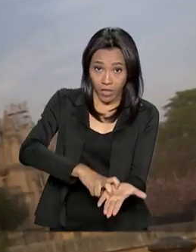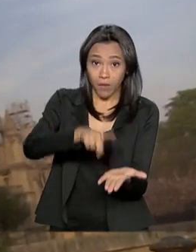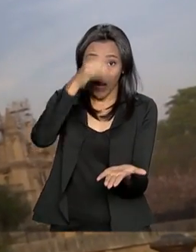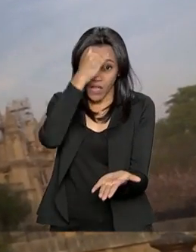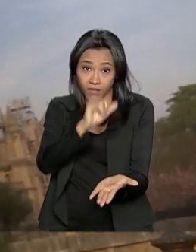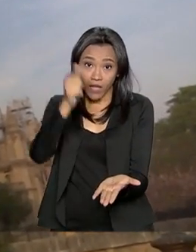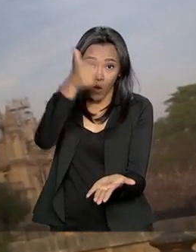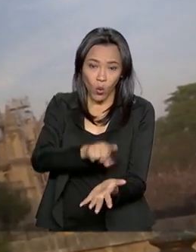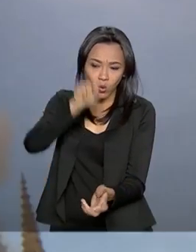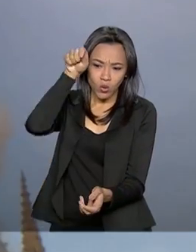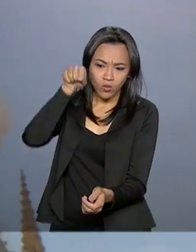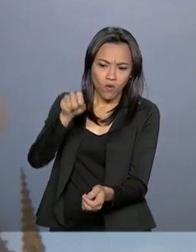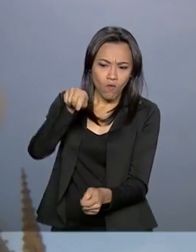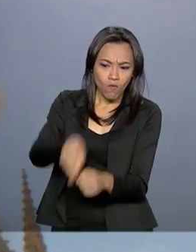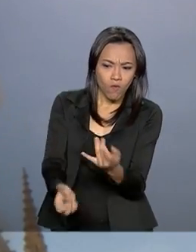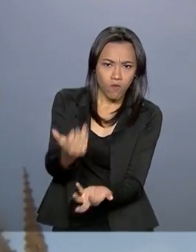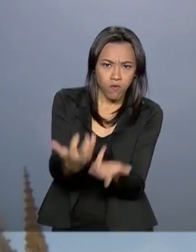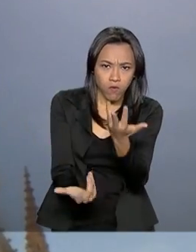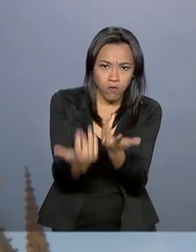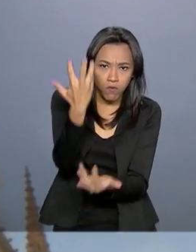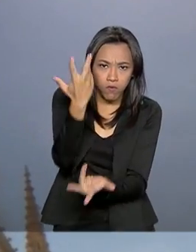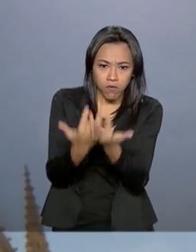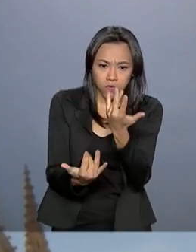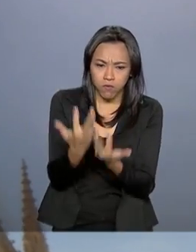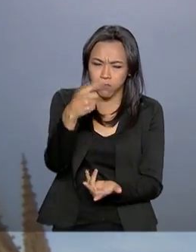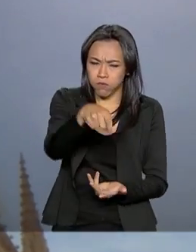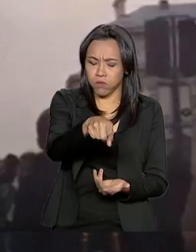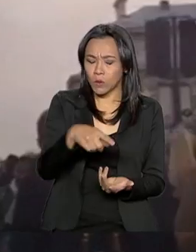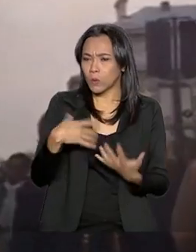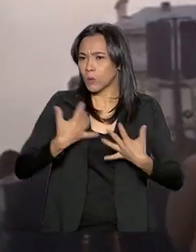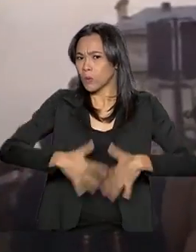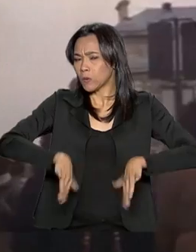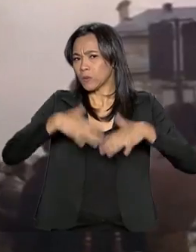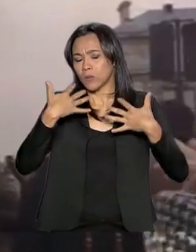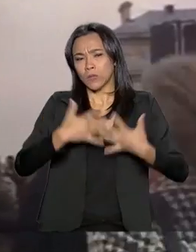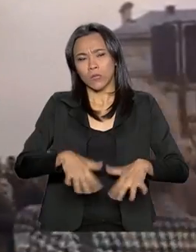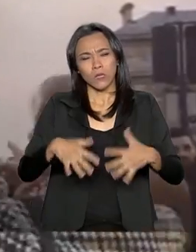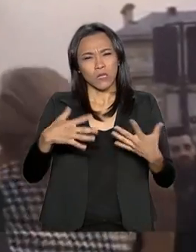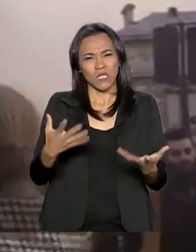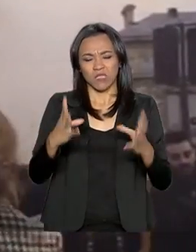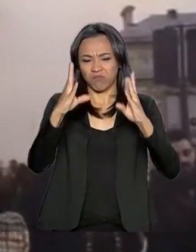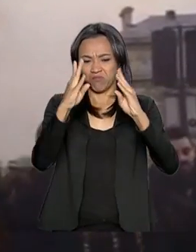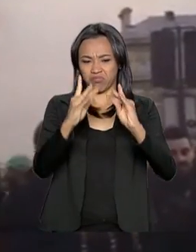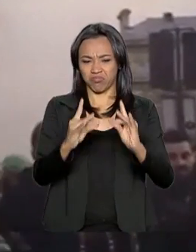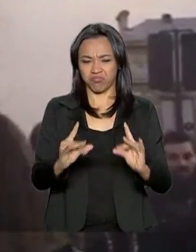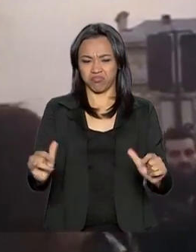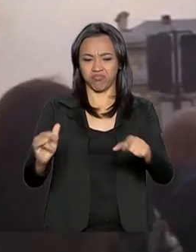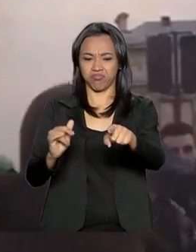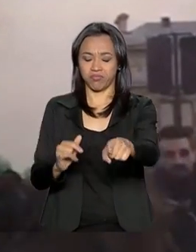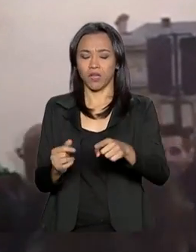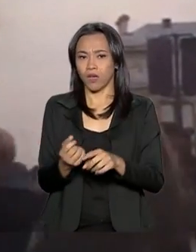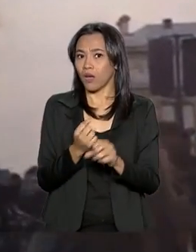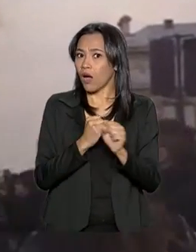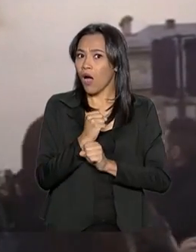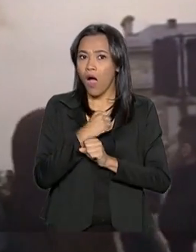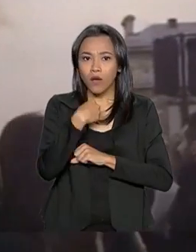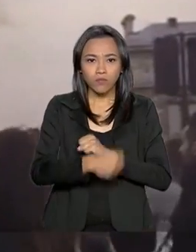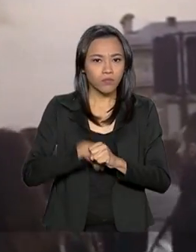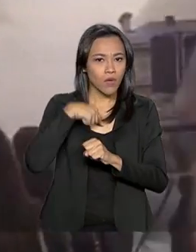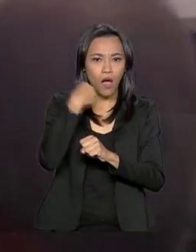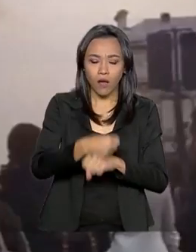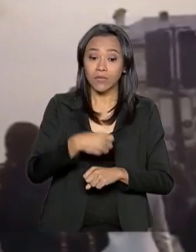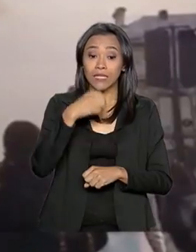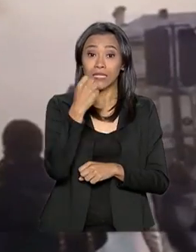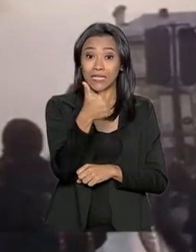evitar novos focos de incêndio. O fogo causou grandes danos ao monumento. Visitada anualmente por